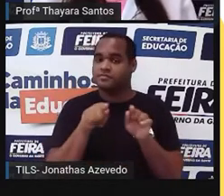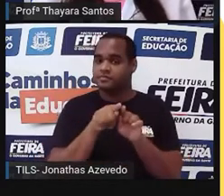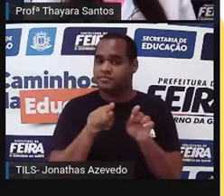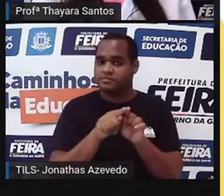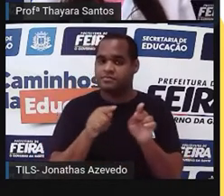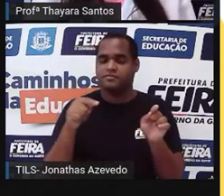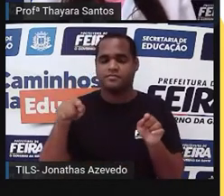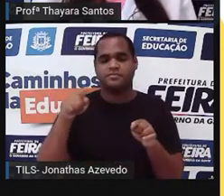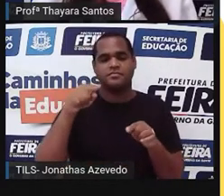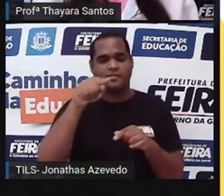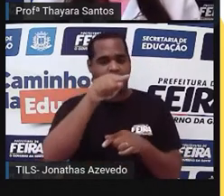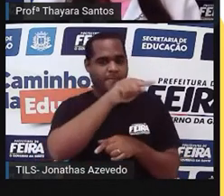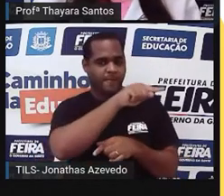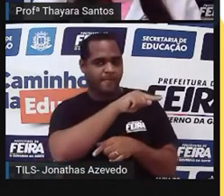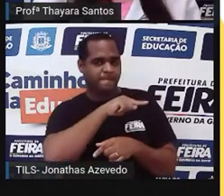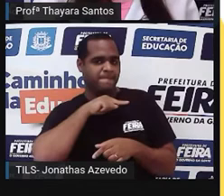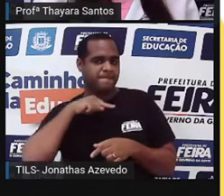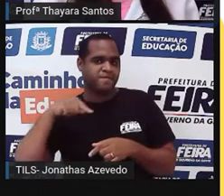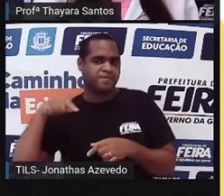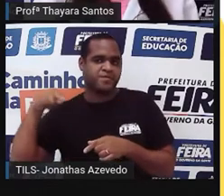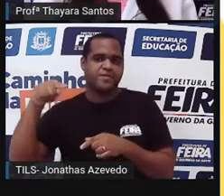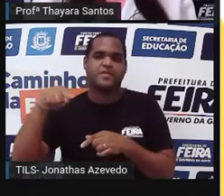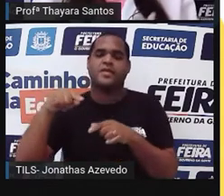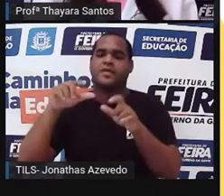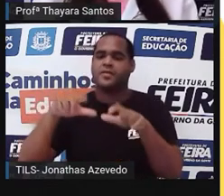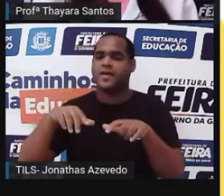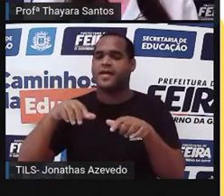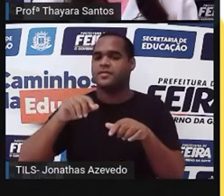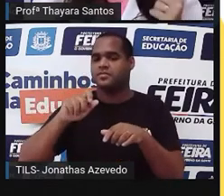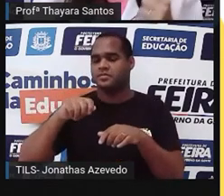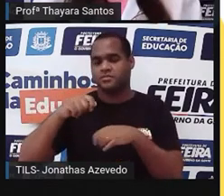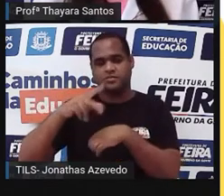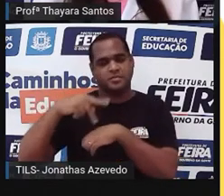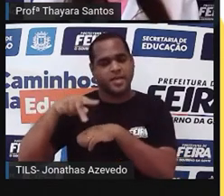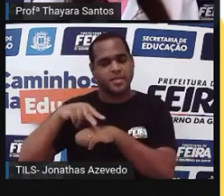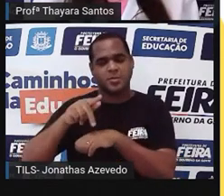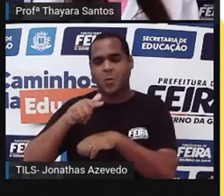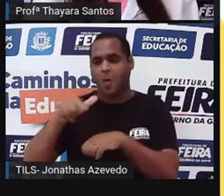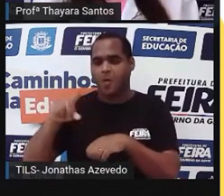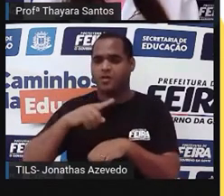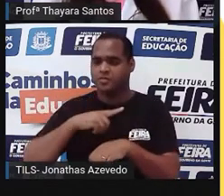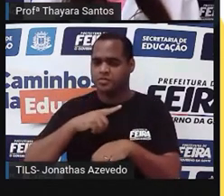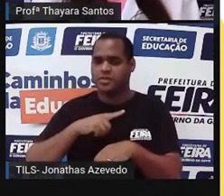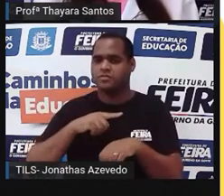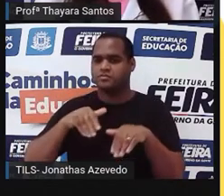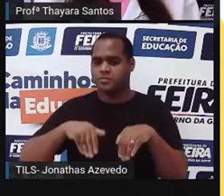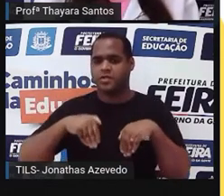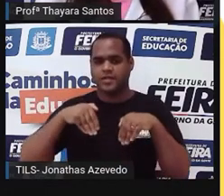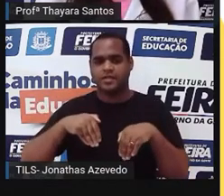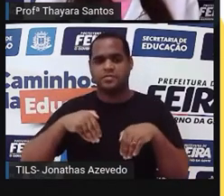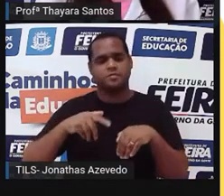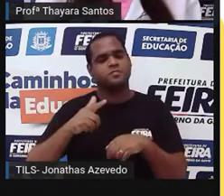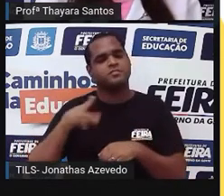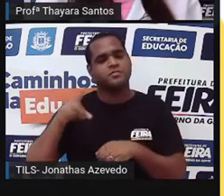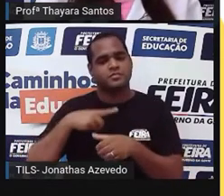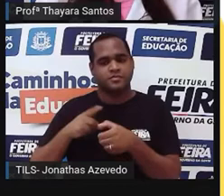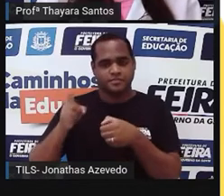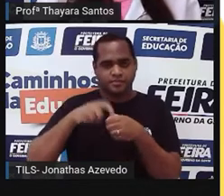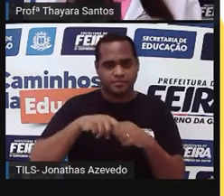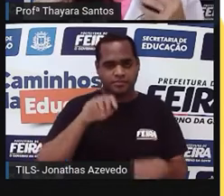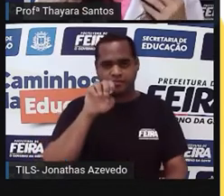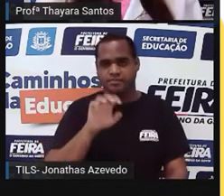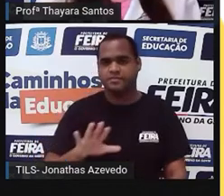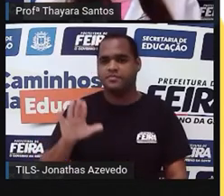volta pelo Oceano Pacífico, passaram pela Austrália, pela África e retornaram para a Europa. Em cada lugar que o navio